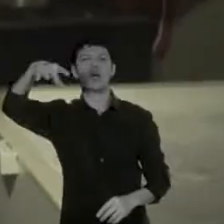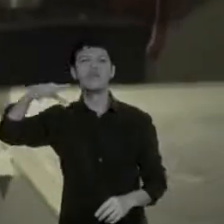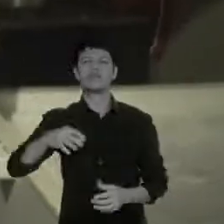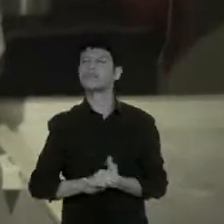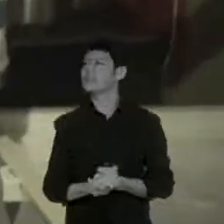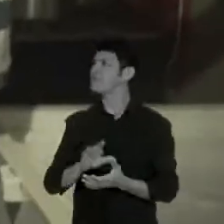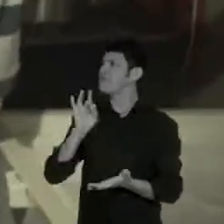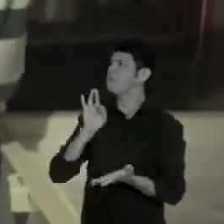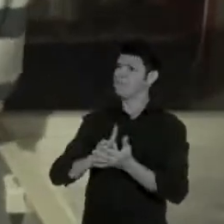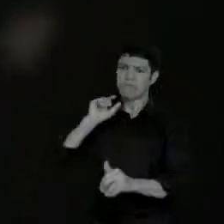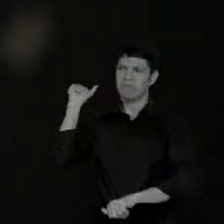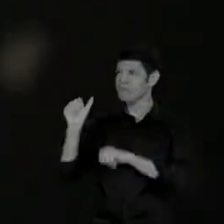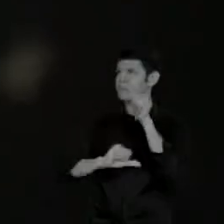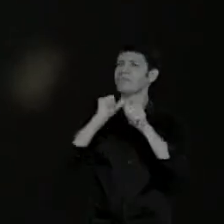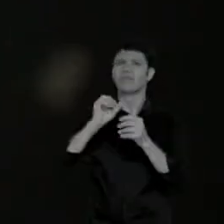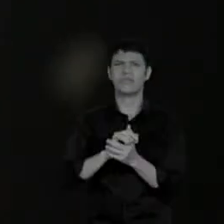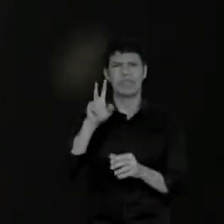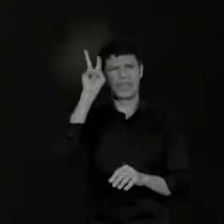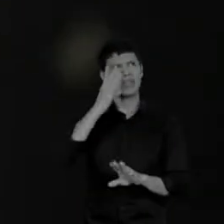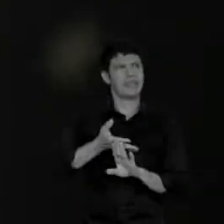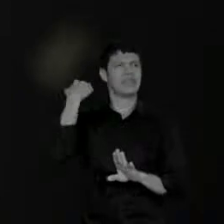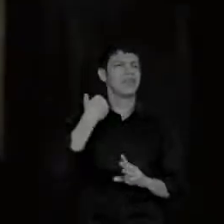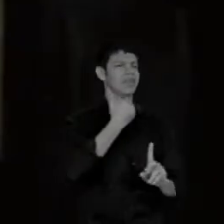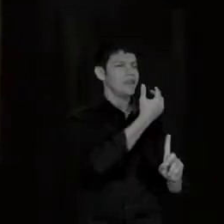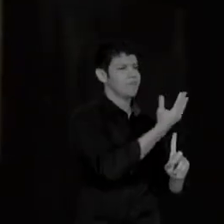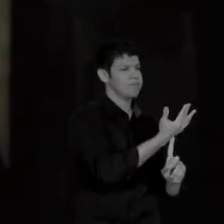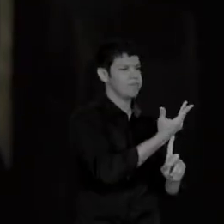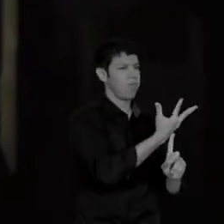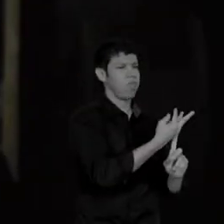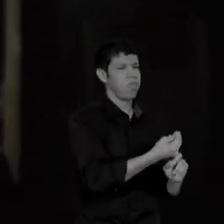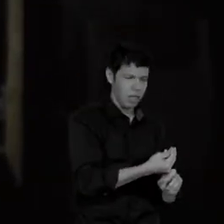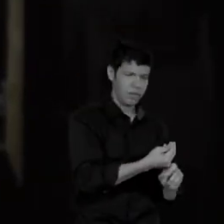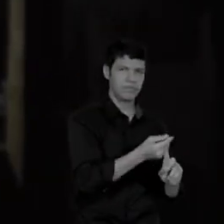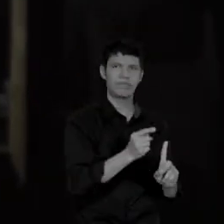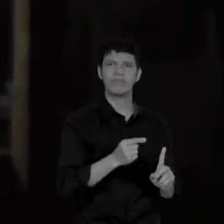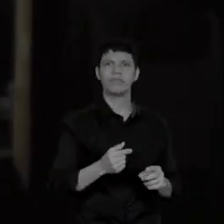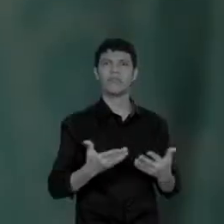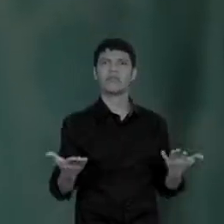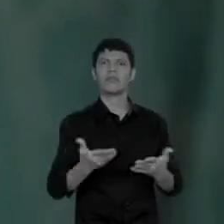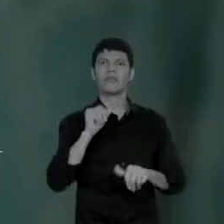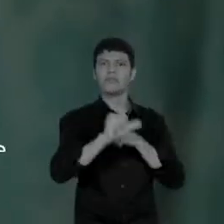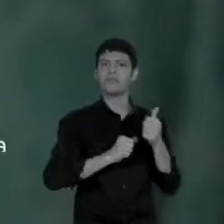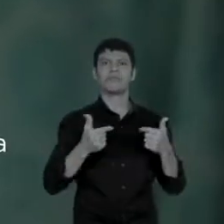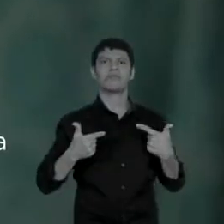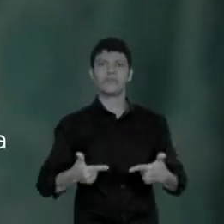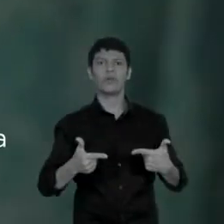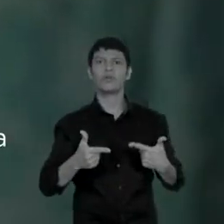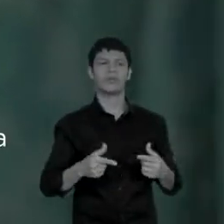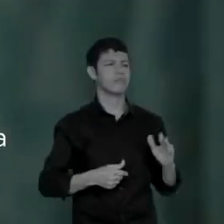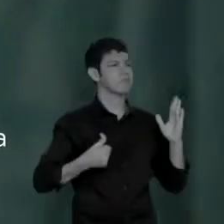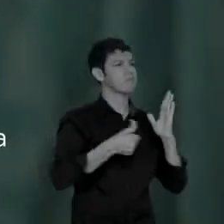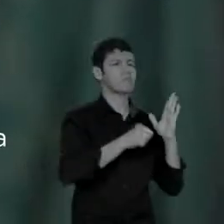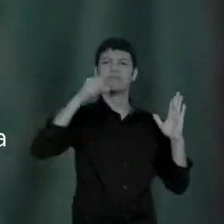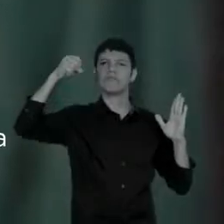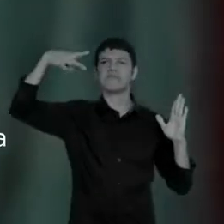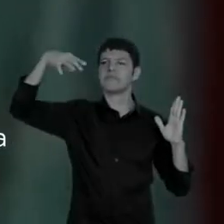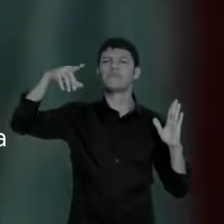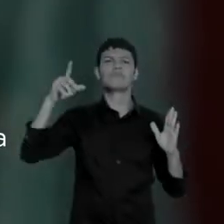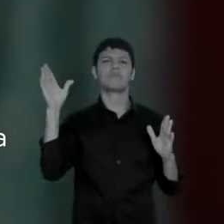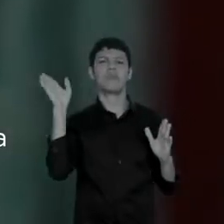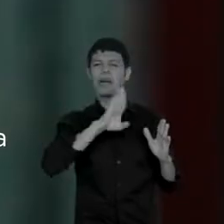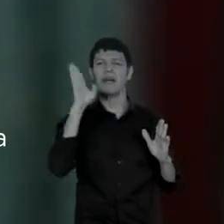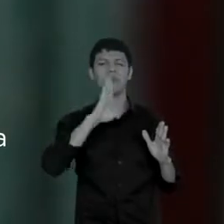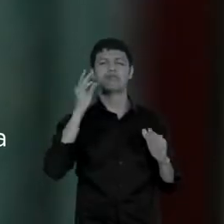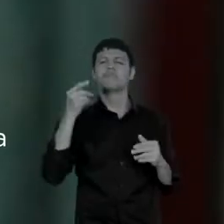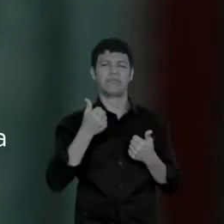Mudou muita coisa, né? A gente antes usava uma vela, lamparina, né? Hoje em dia não. A gente tem energia, né?